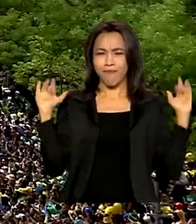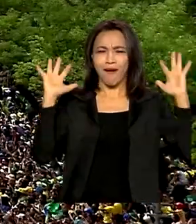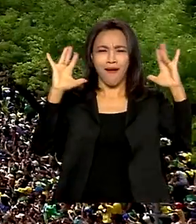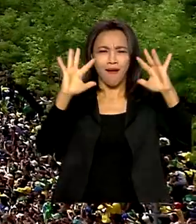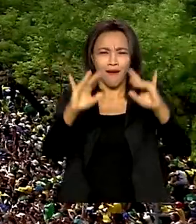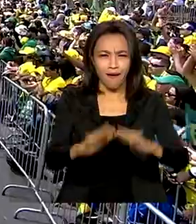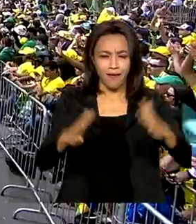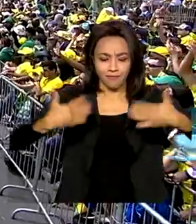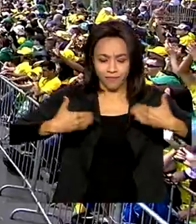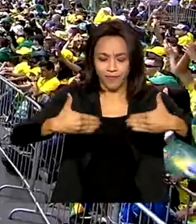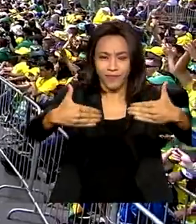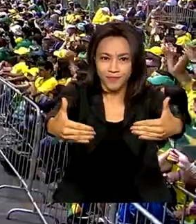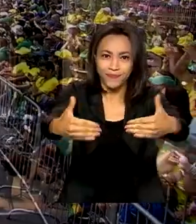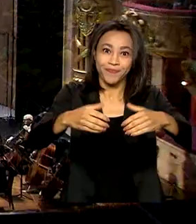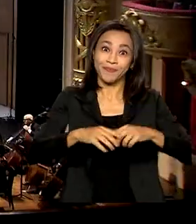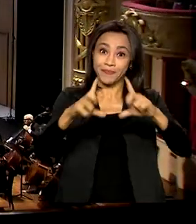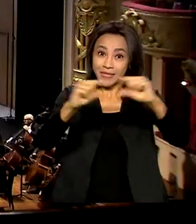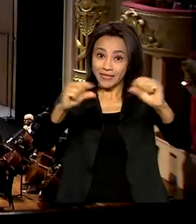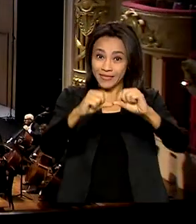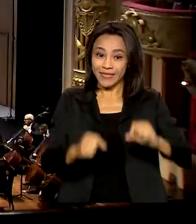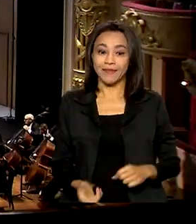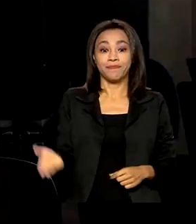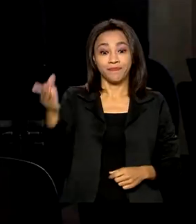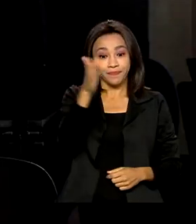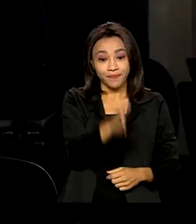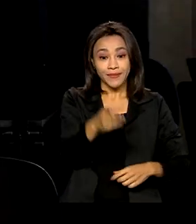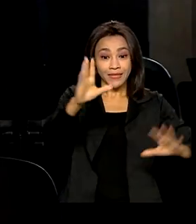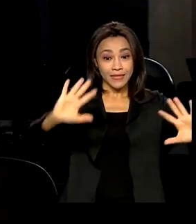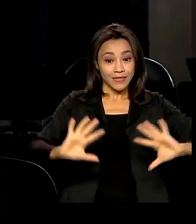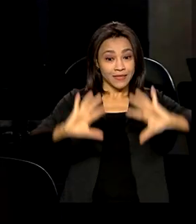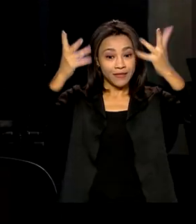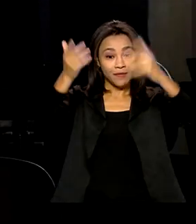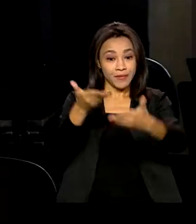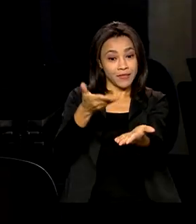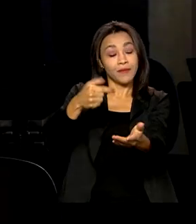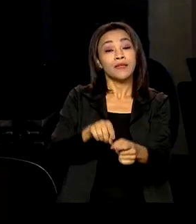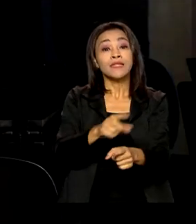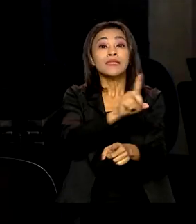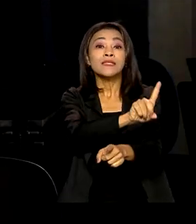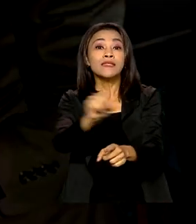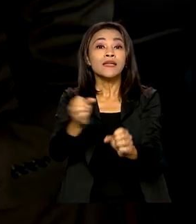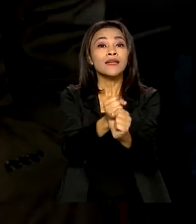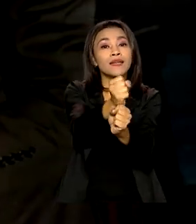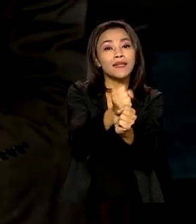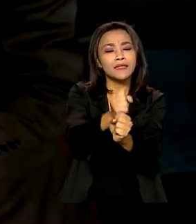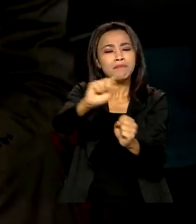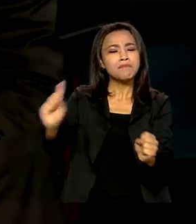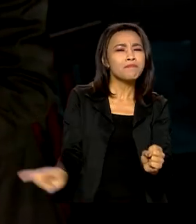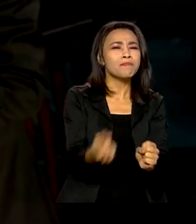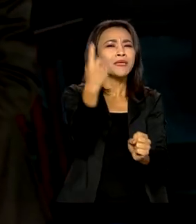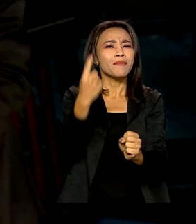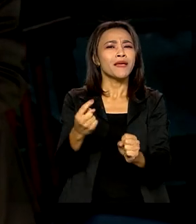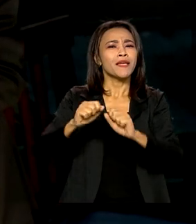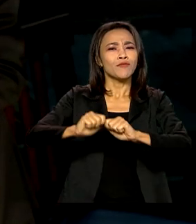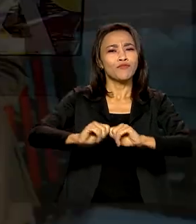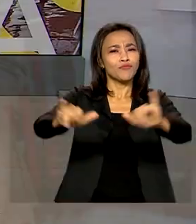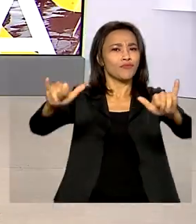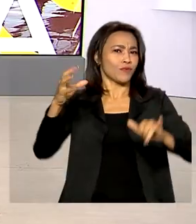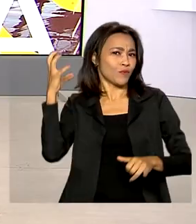ministérios em Brasília. Celebração também para os 100 anos da primeira transmissão de rádio no Brasil.